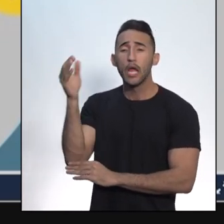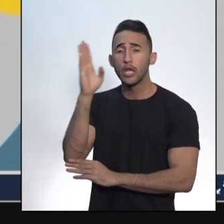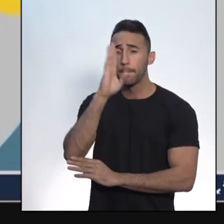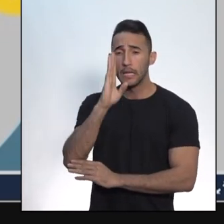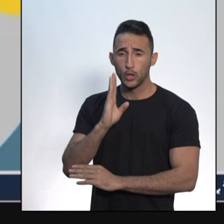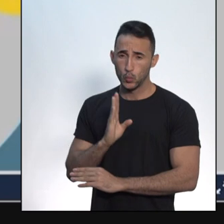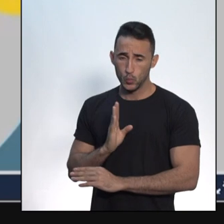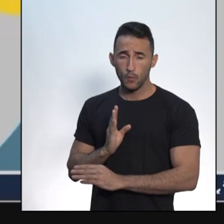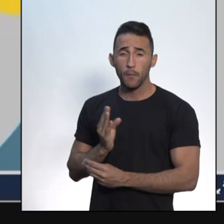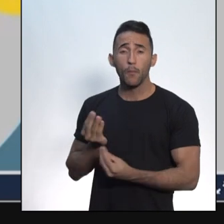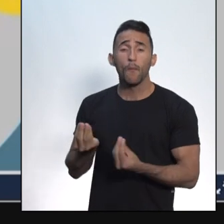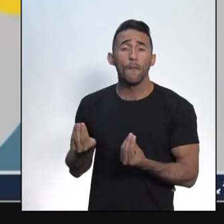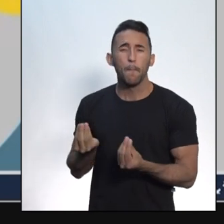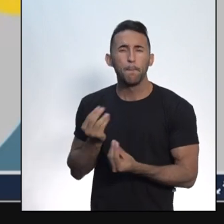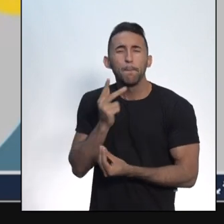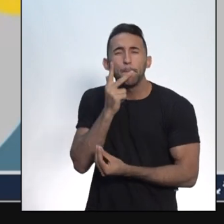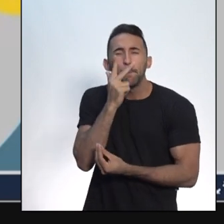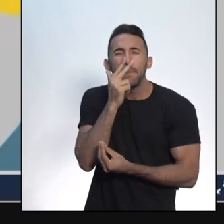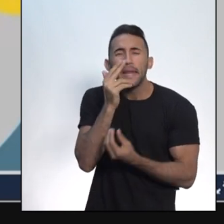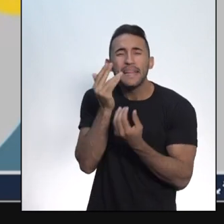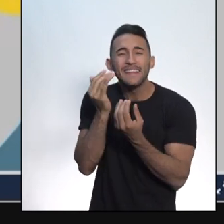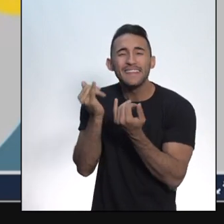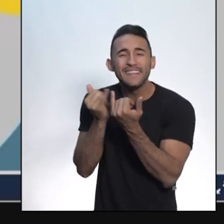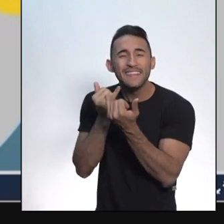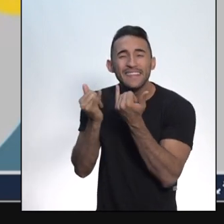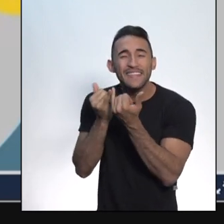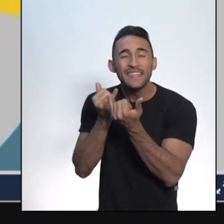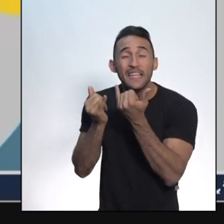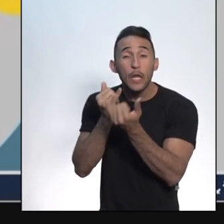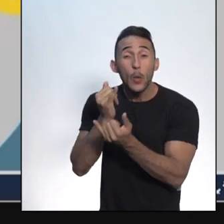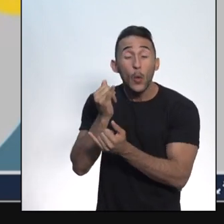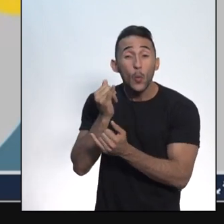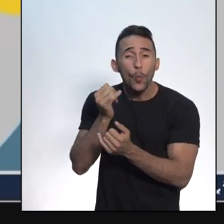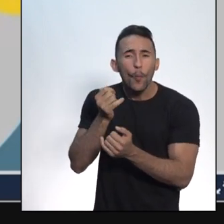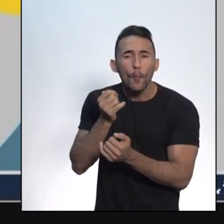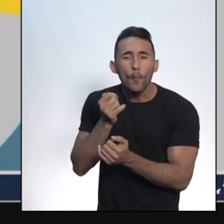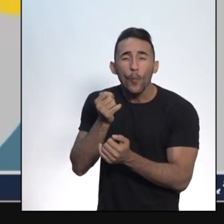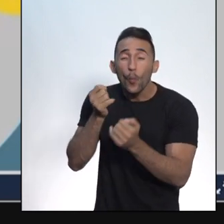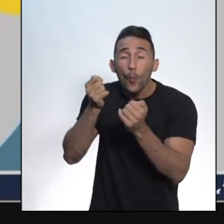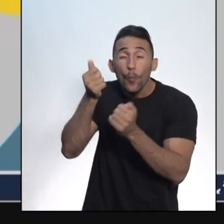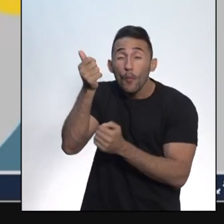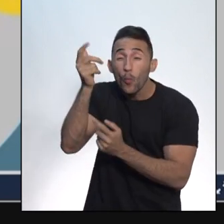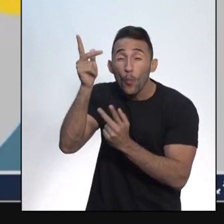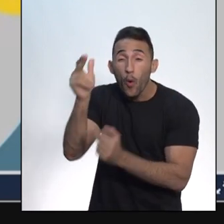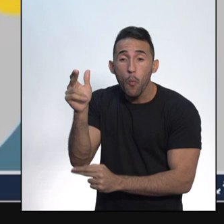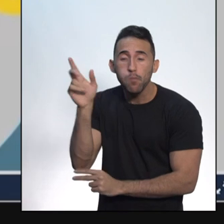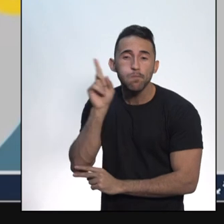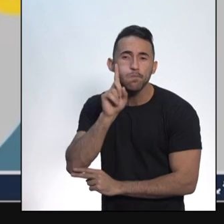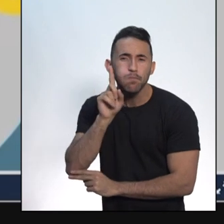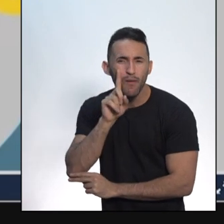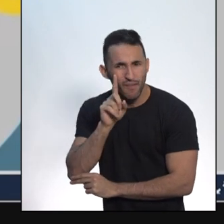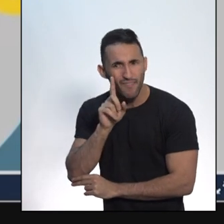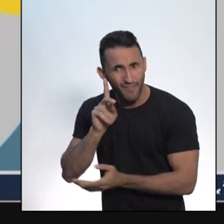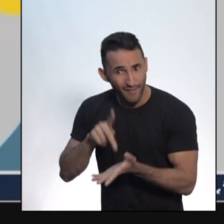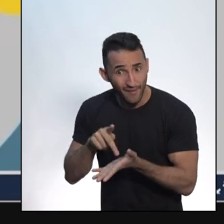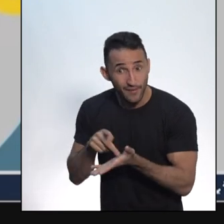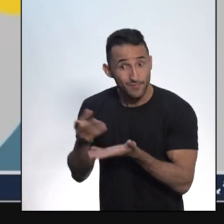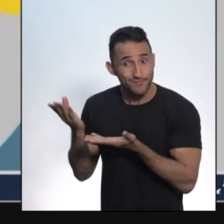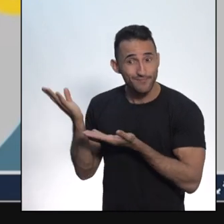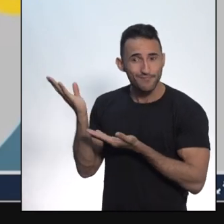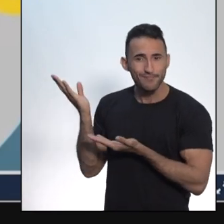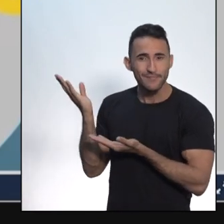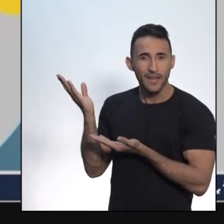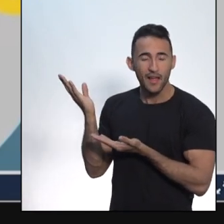república era uma cópia cuspida e escarrada da bandeira norte-americana. Ao invés dos